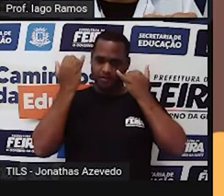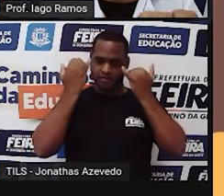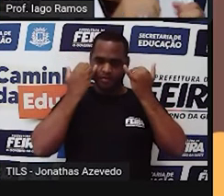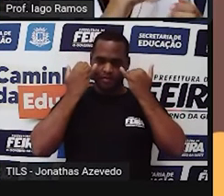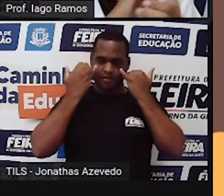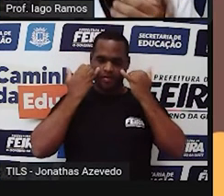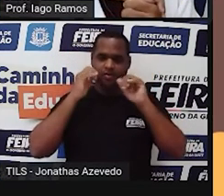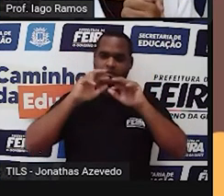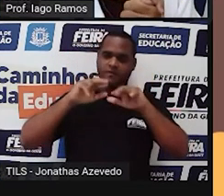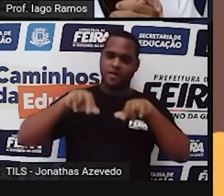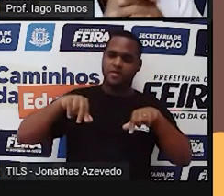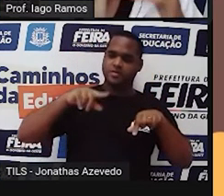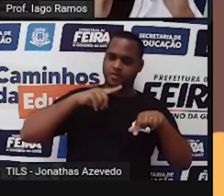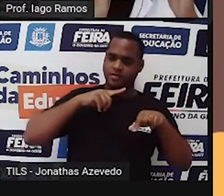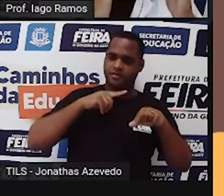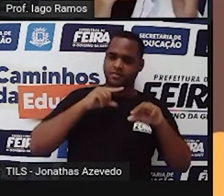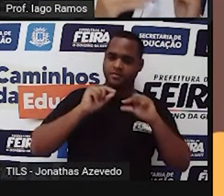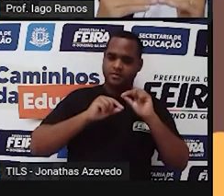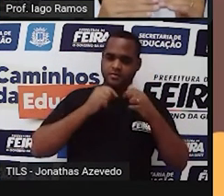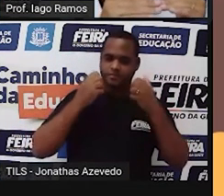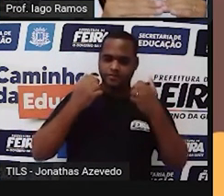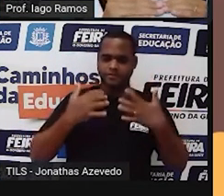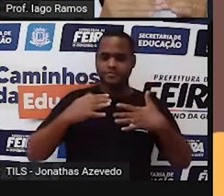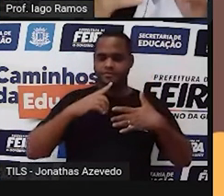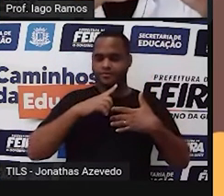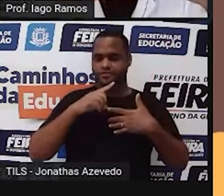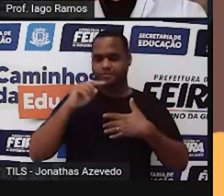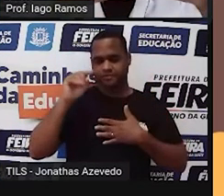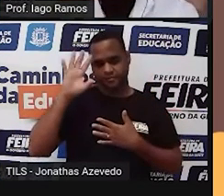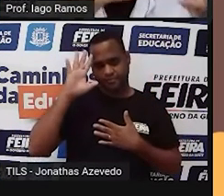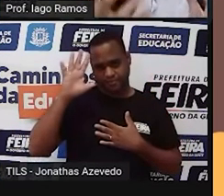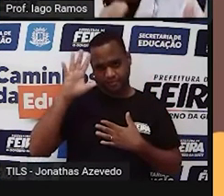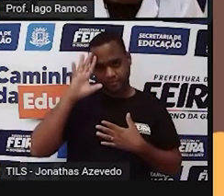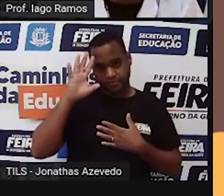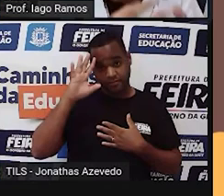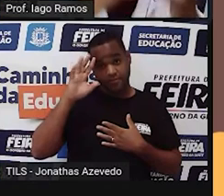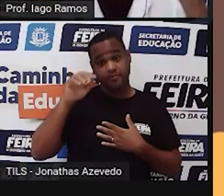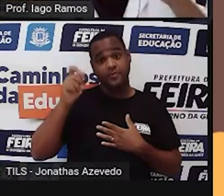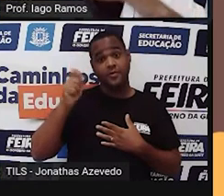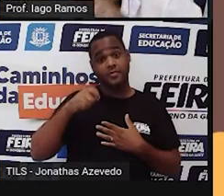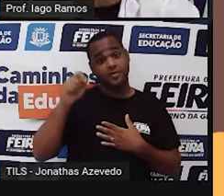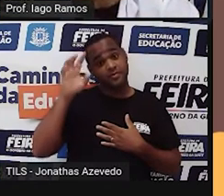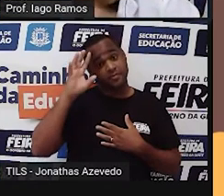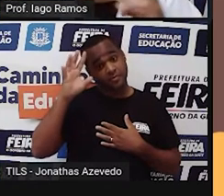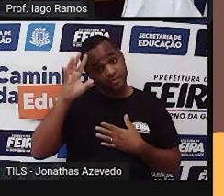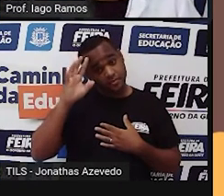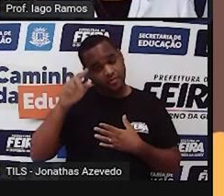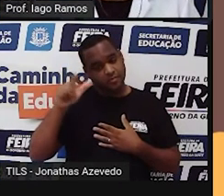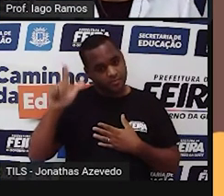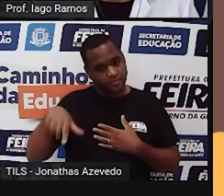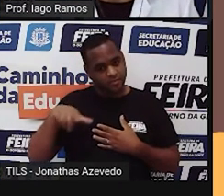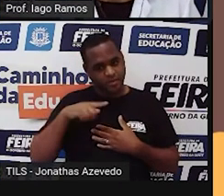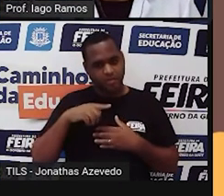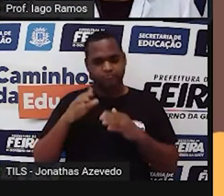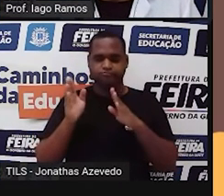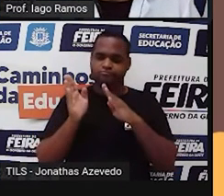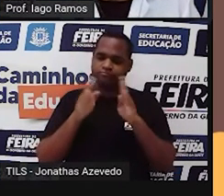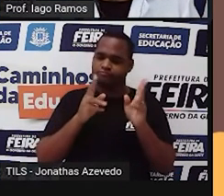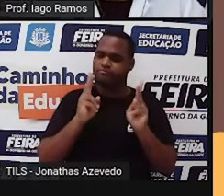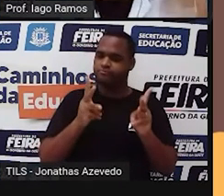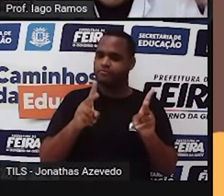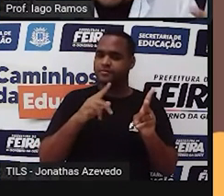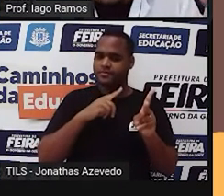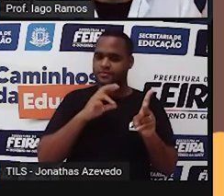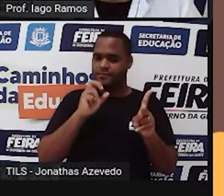captou. Ele dê uma pausazinha assim e se restabeleça para continuar, certo?